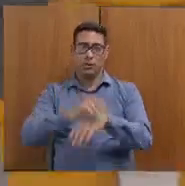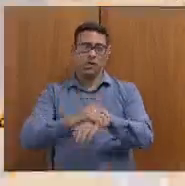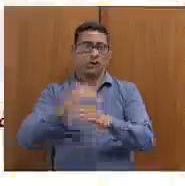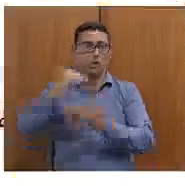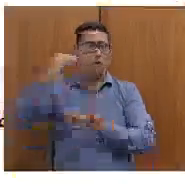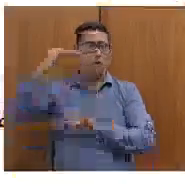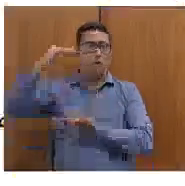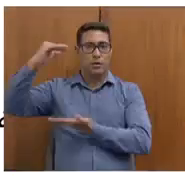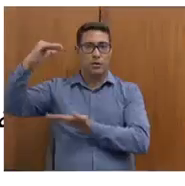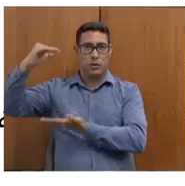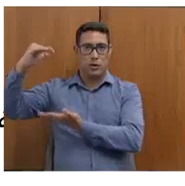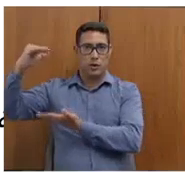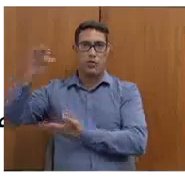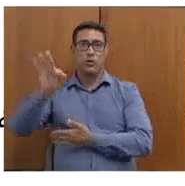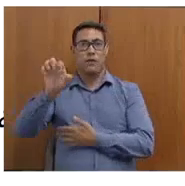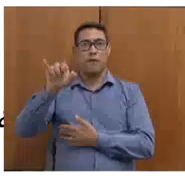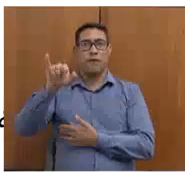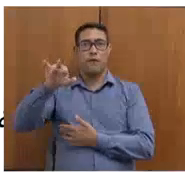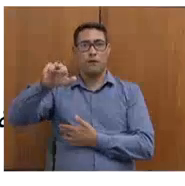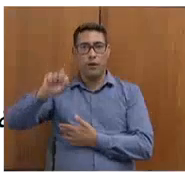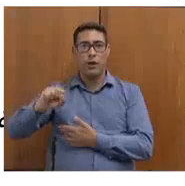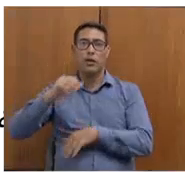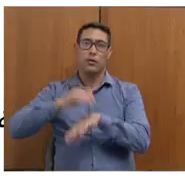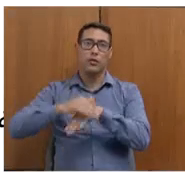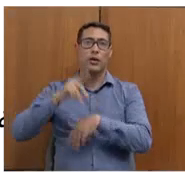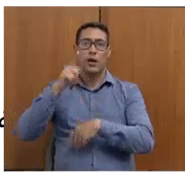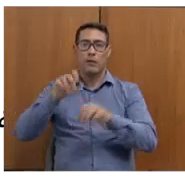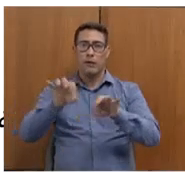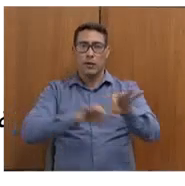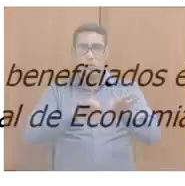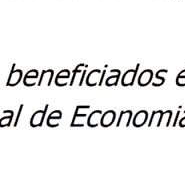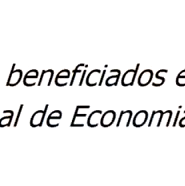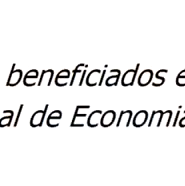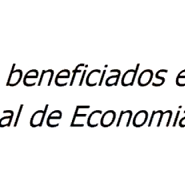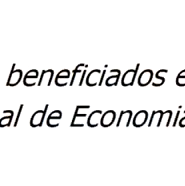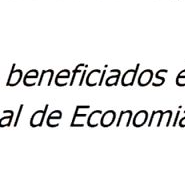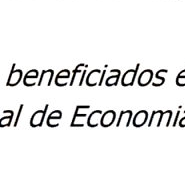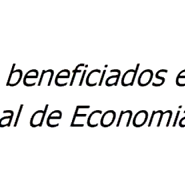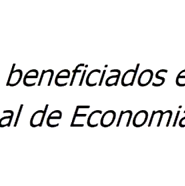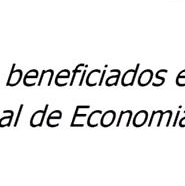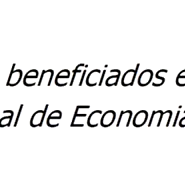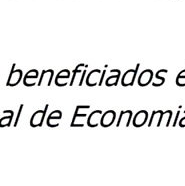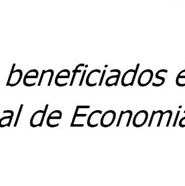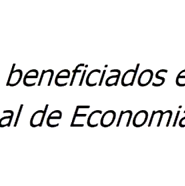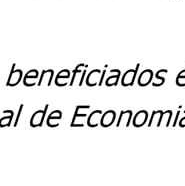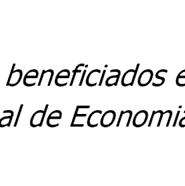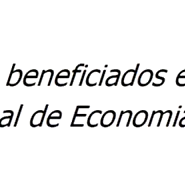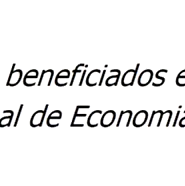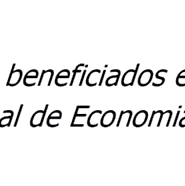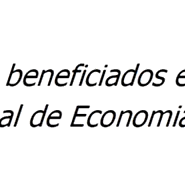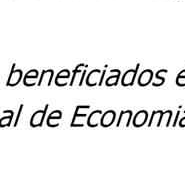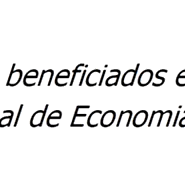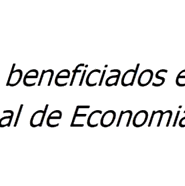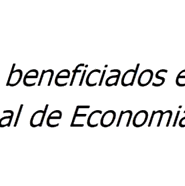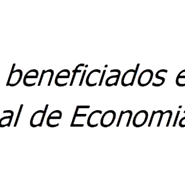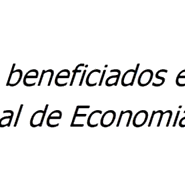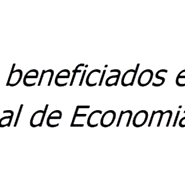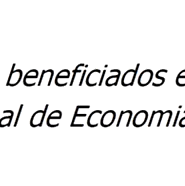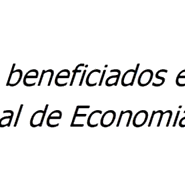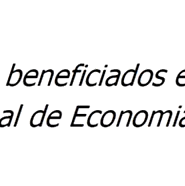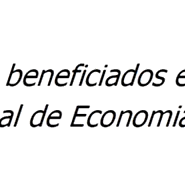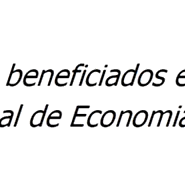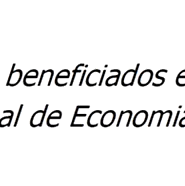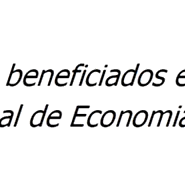favorecer a comercialização da produção dos empreendimentos econômicos e solidários até dezembro. A definição dos municípios